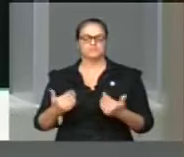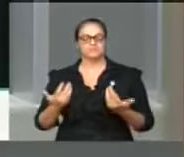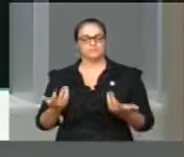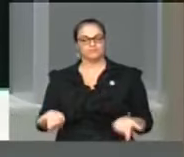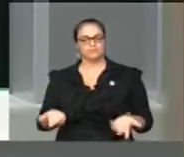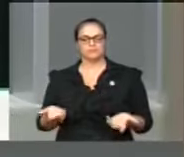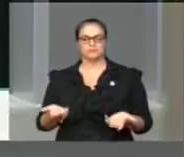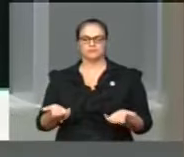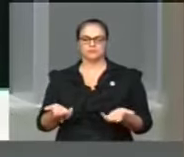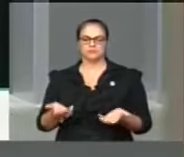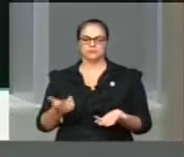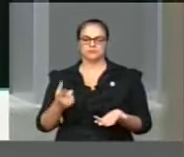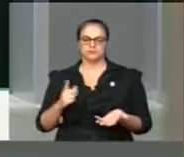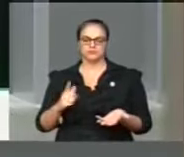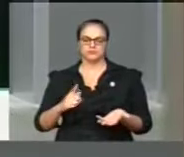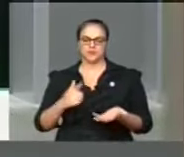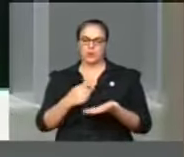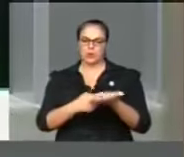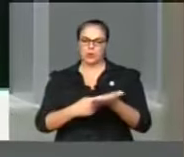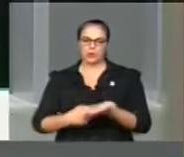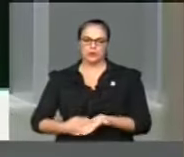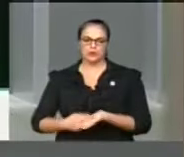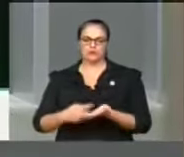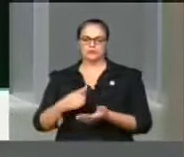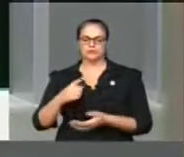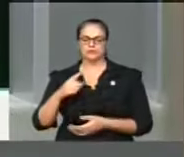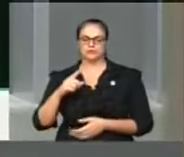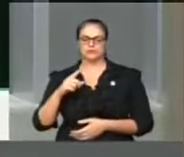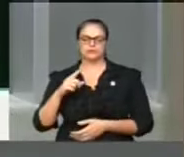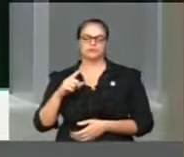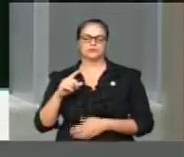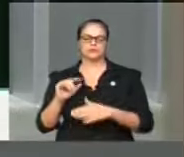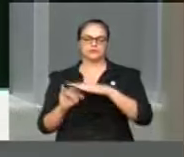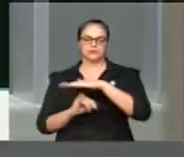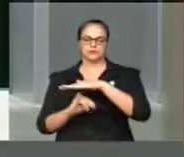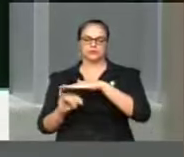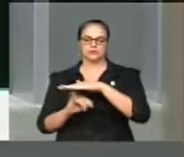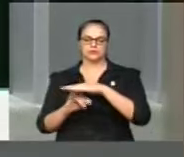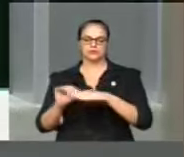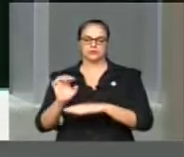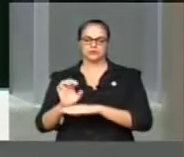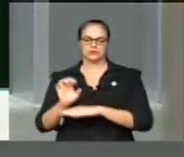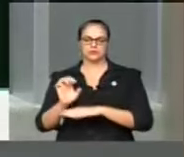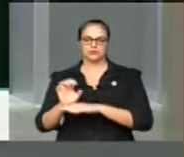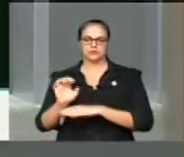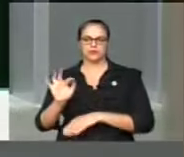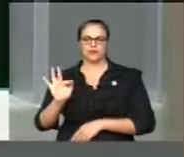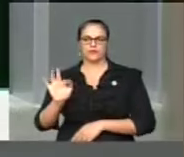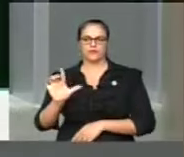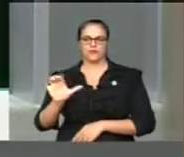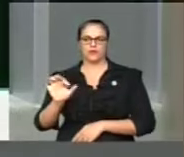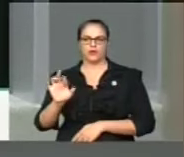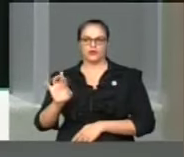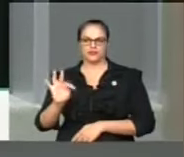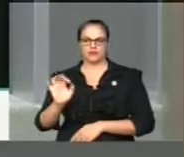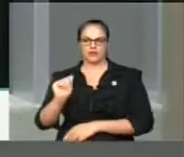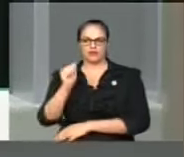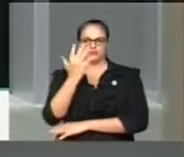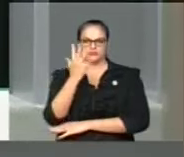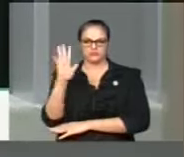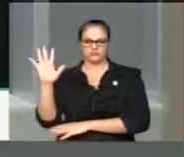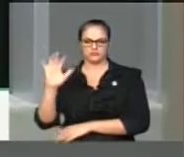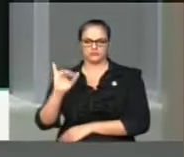Presidente, em mãos com o convite do IAF, é o Instituto Estadual de Florestas e também o Parque